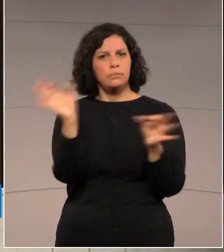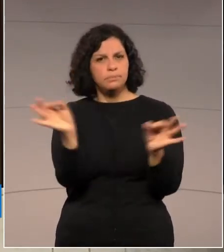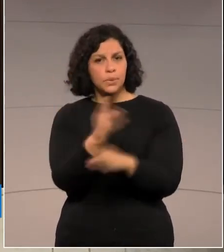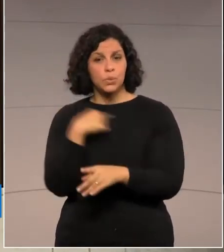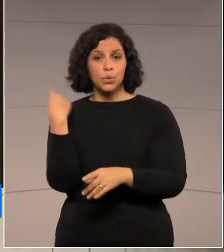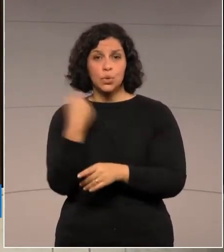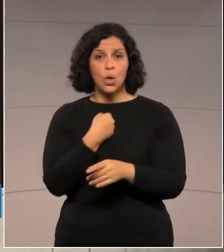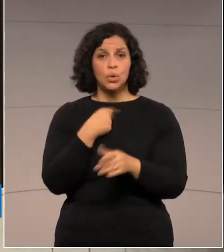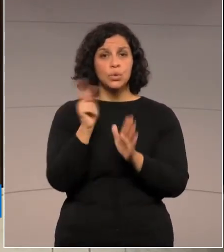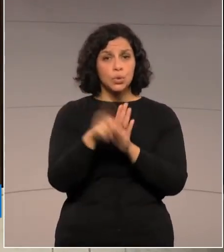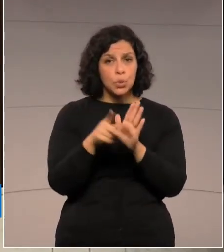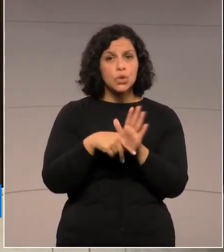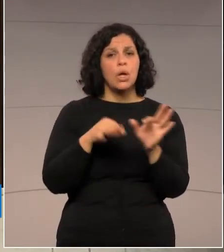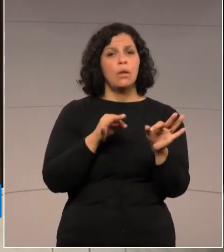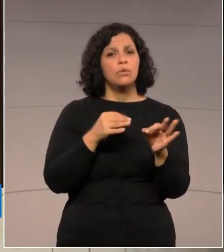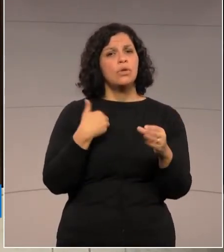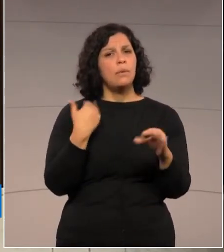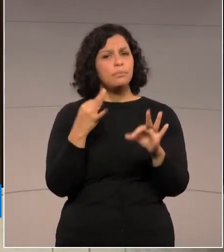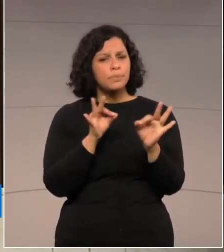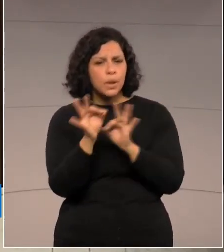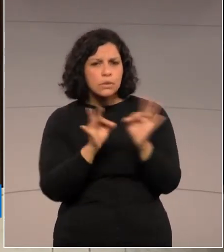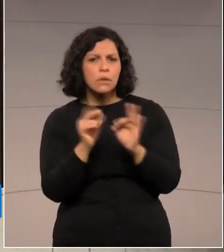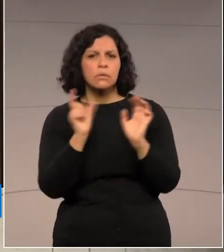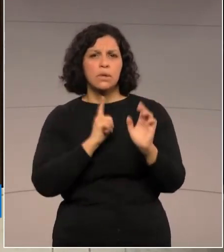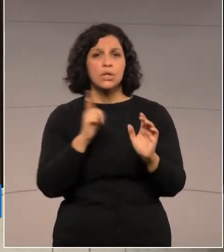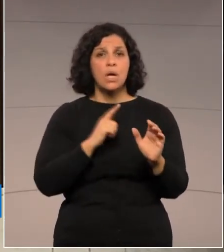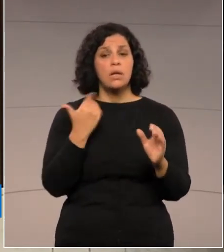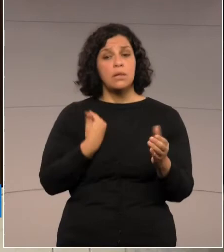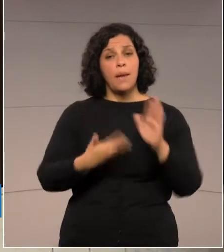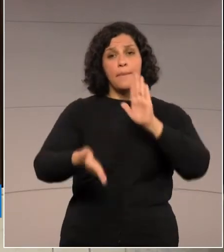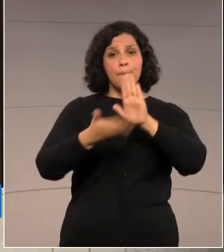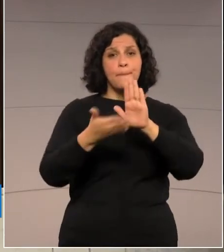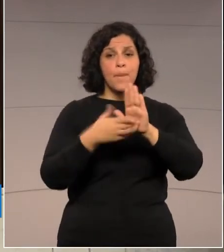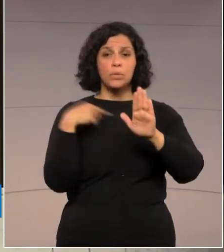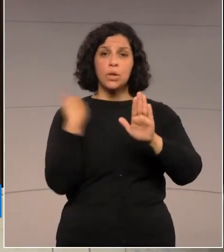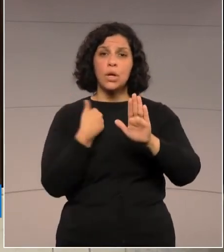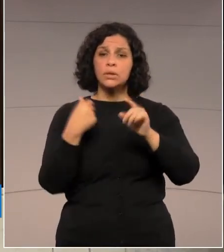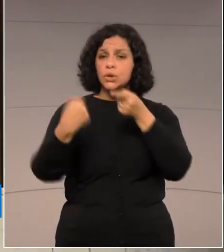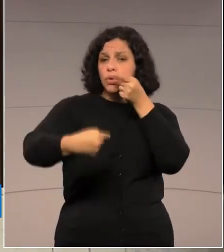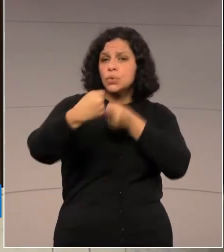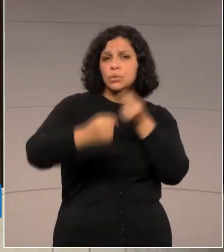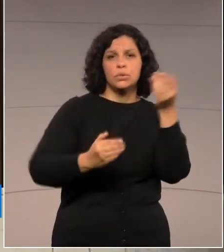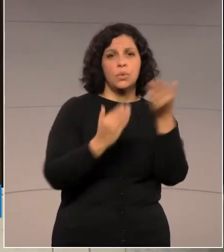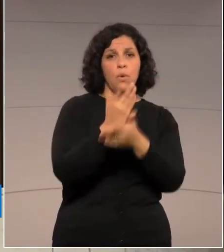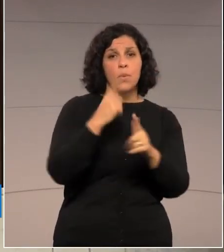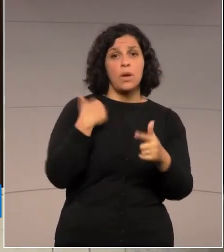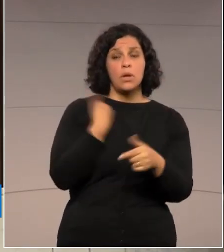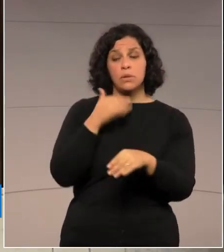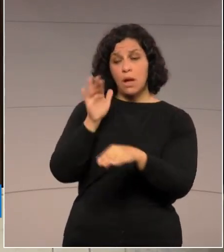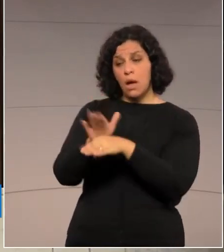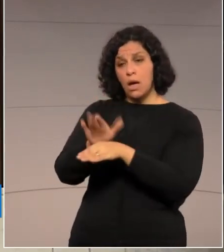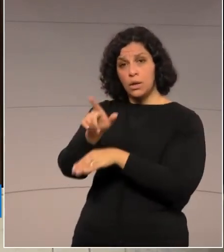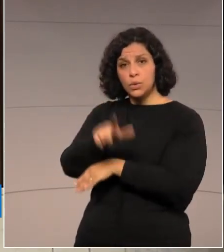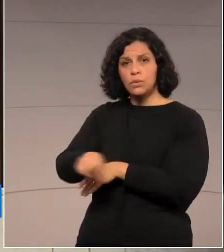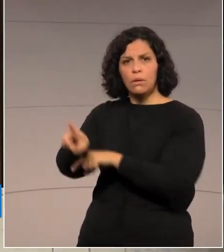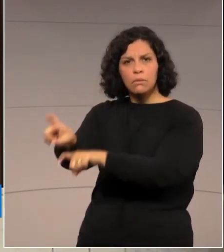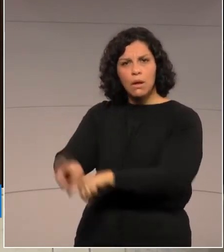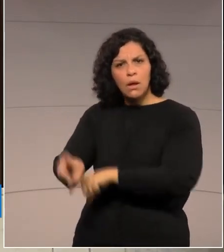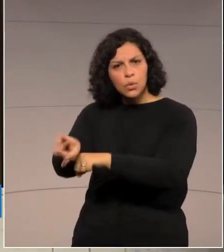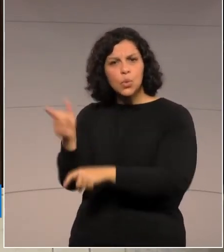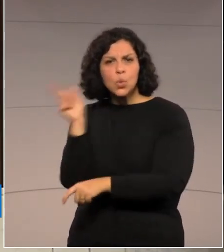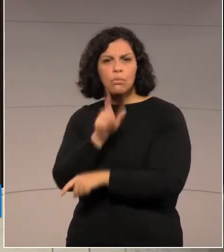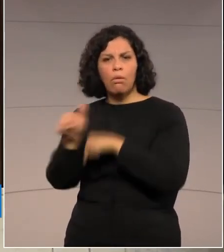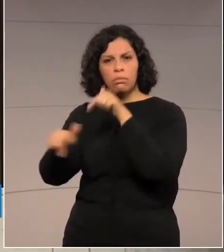precisa vir para a pauta, nós precisamos aprovar para dar garantia, as condições para os nossos pequenos agricultores gerarem renda,